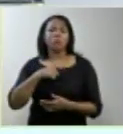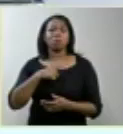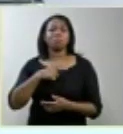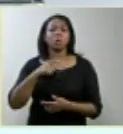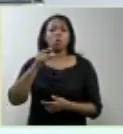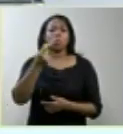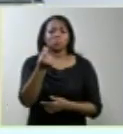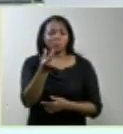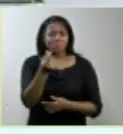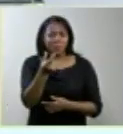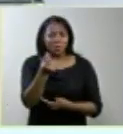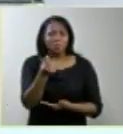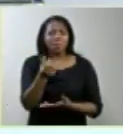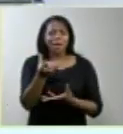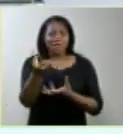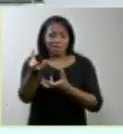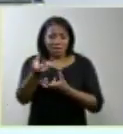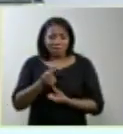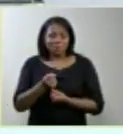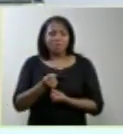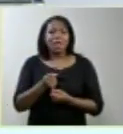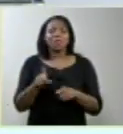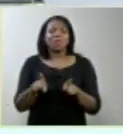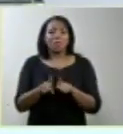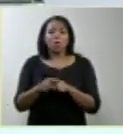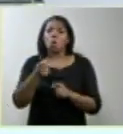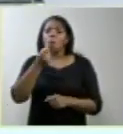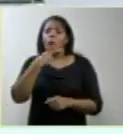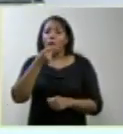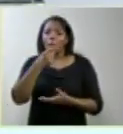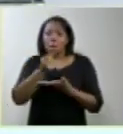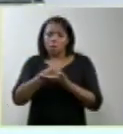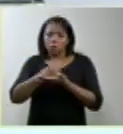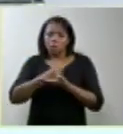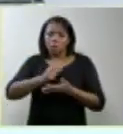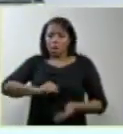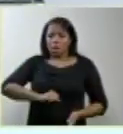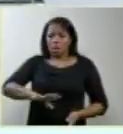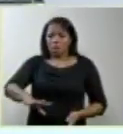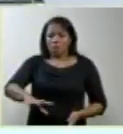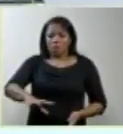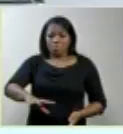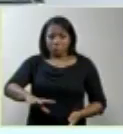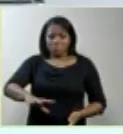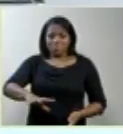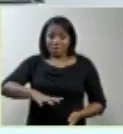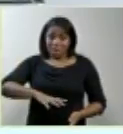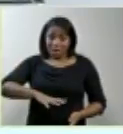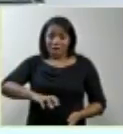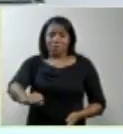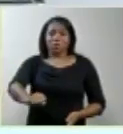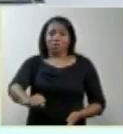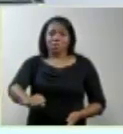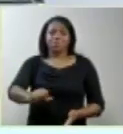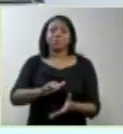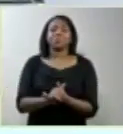para adquirir a droga abortiva. mas, dentro dessas